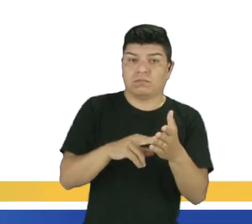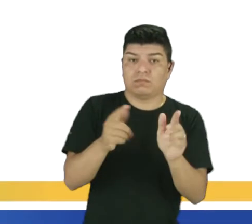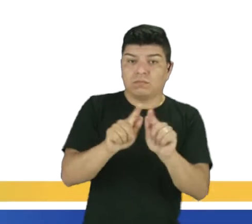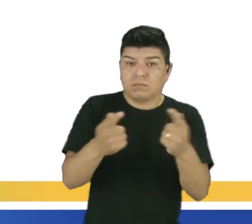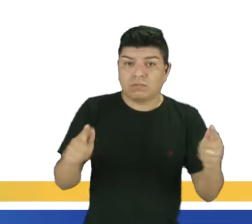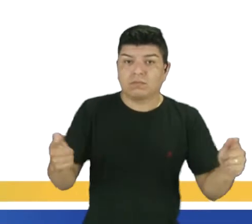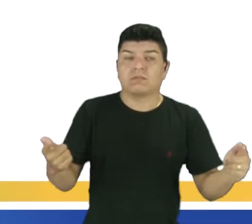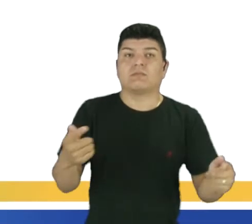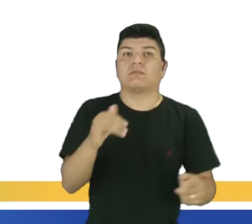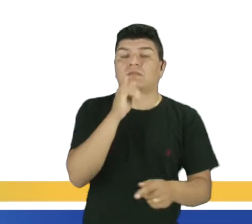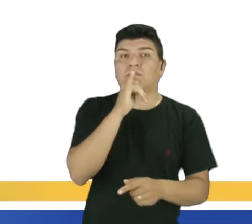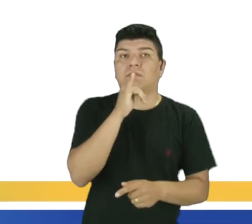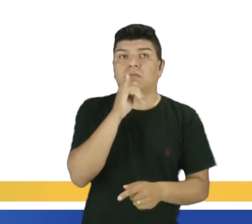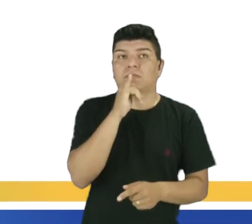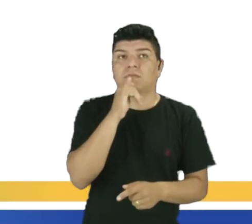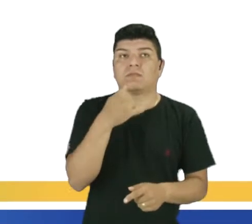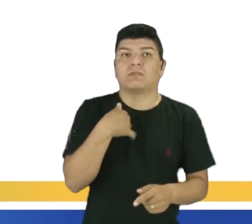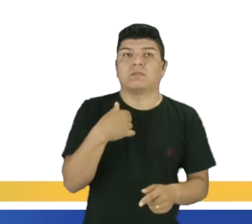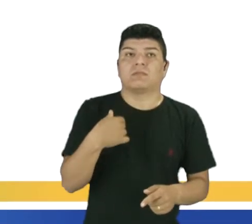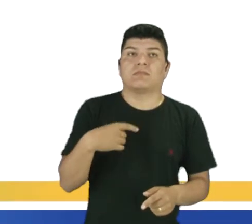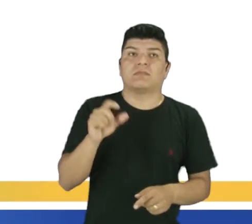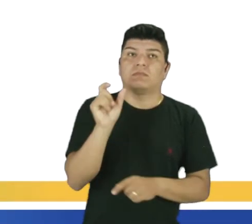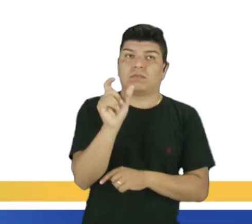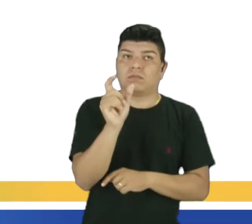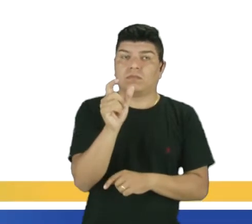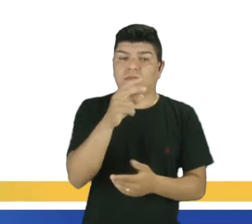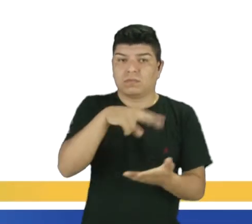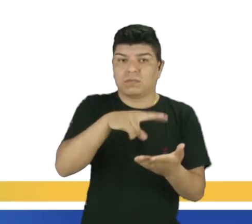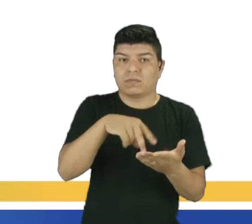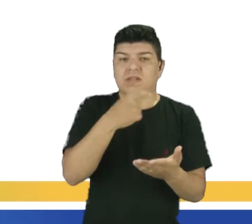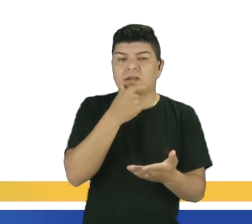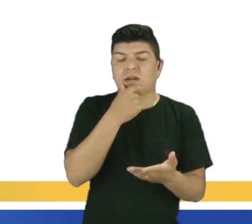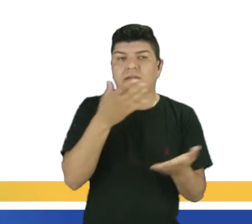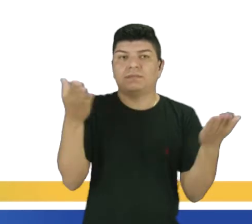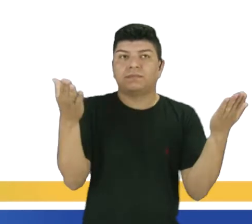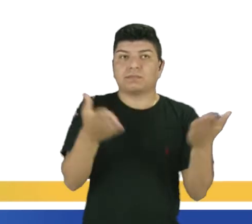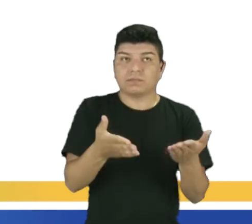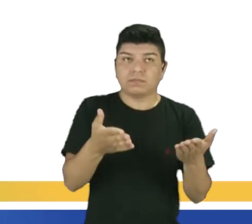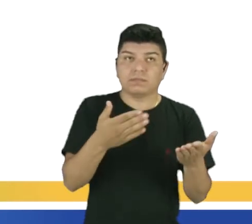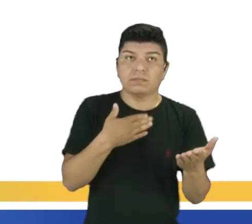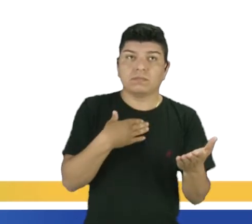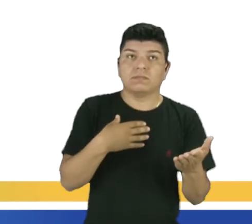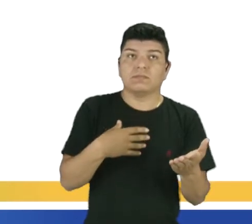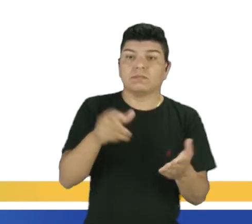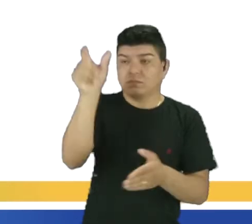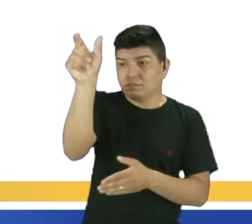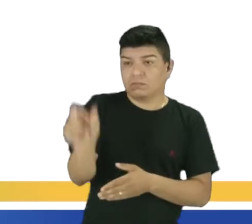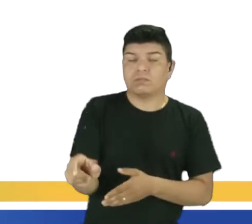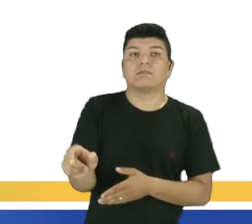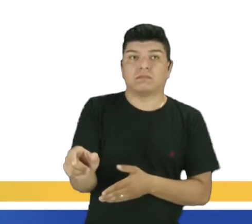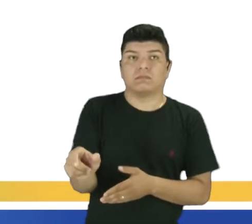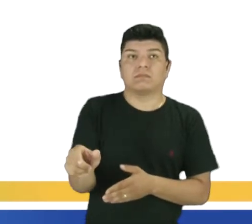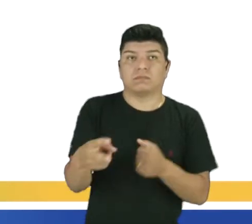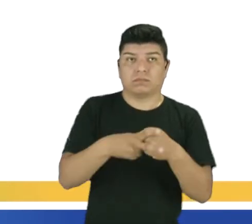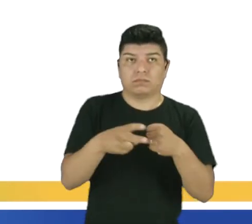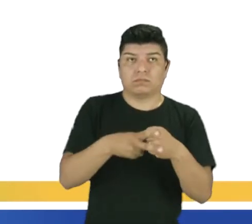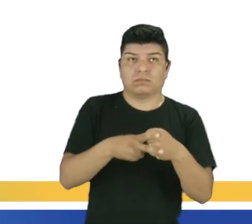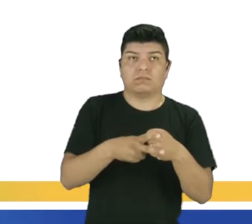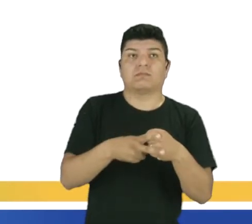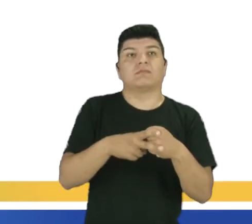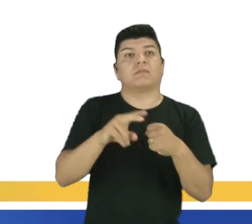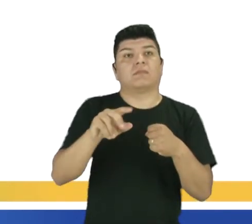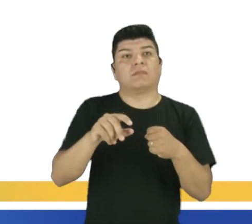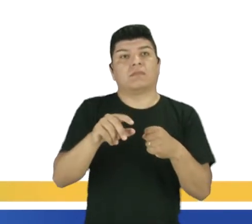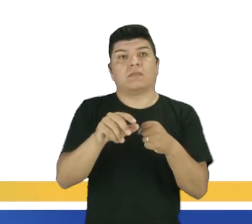Por exemplo, elas são usadas para ligar um subject, plus subject, ou um sujeito, mais um sujeito. Verb phrase, plus